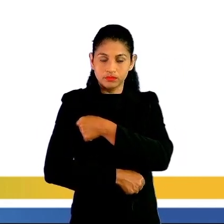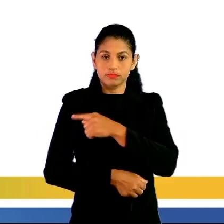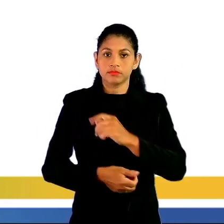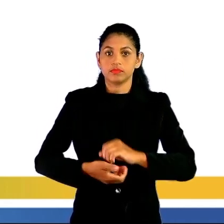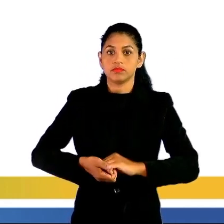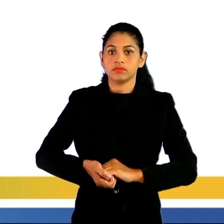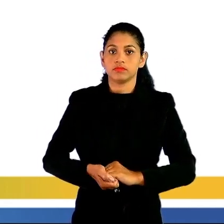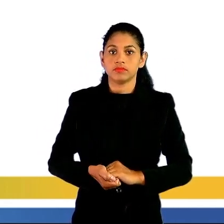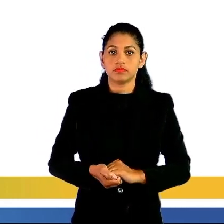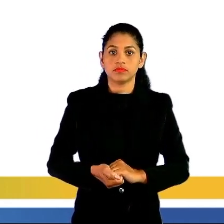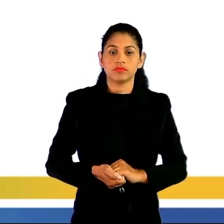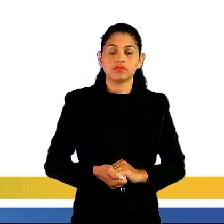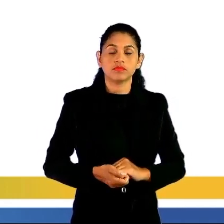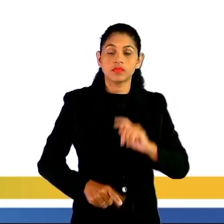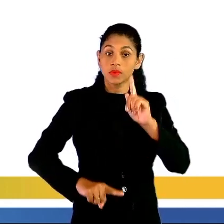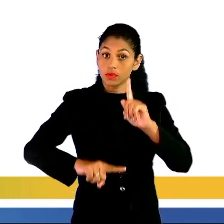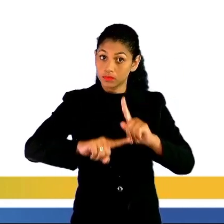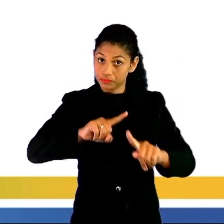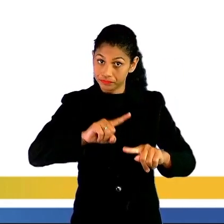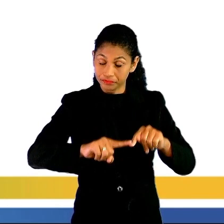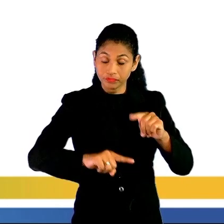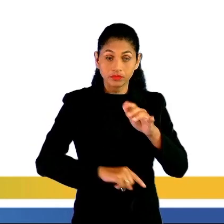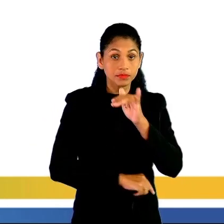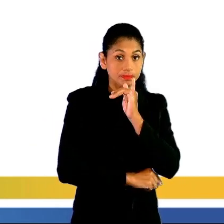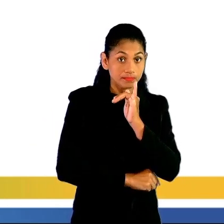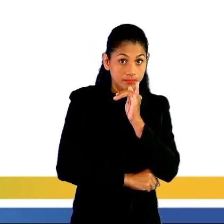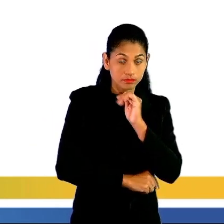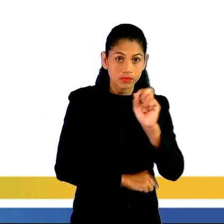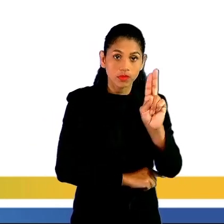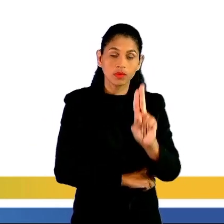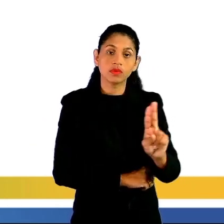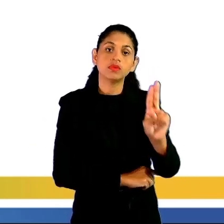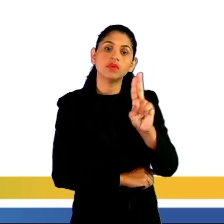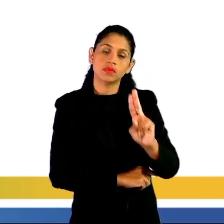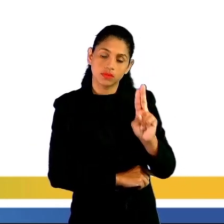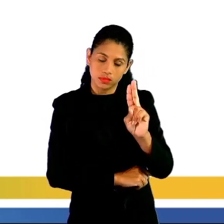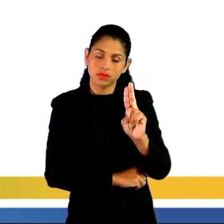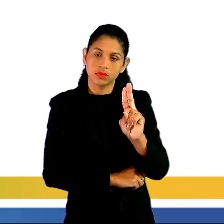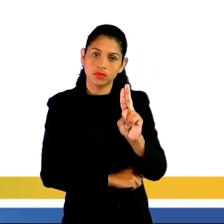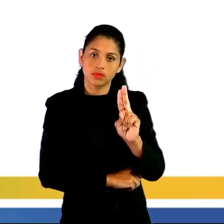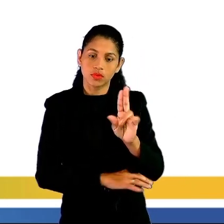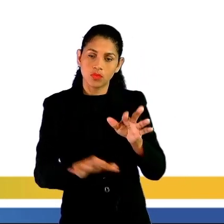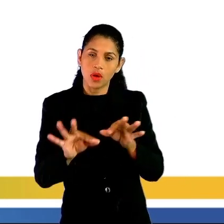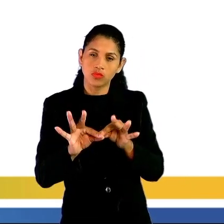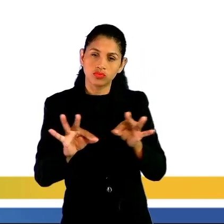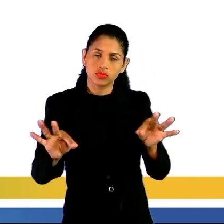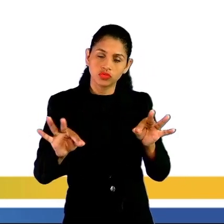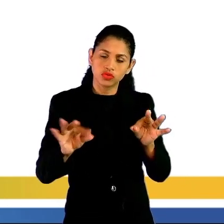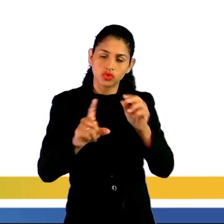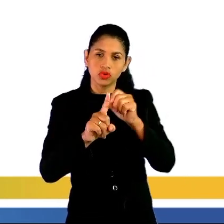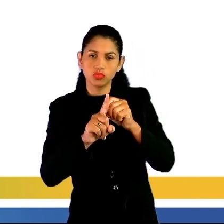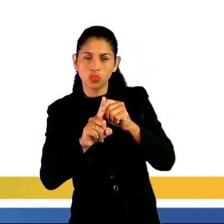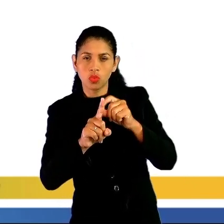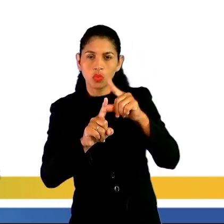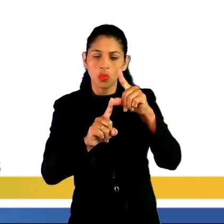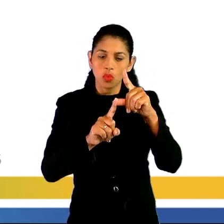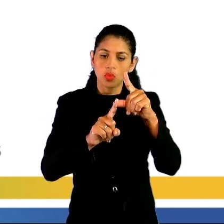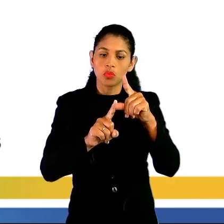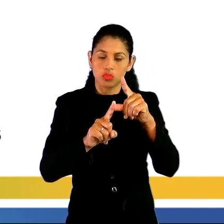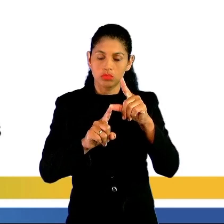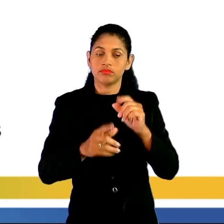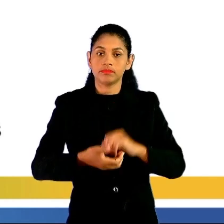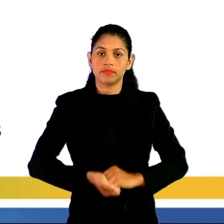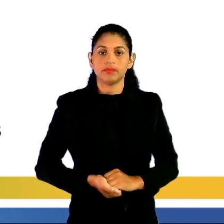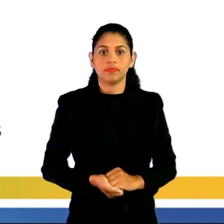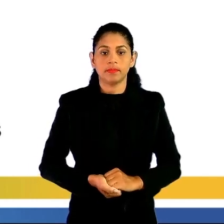instrumento que utilizamos para fazer as medições, tá bom? Vamos